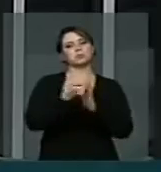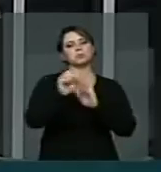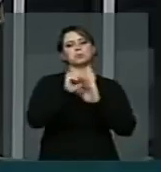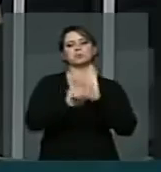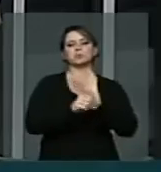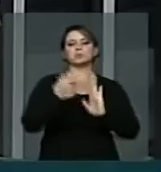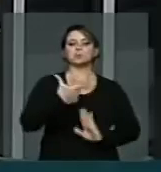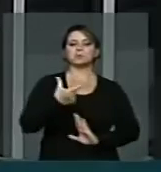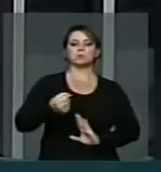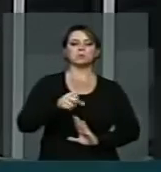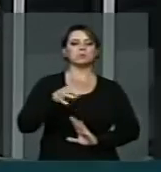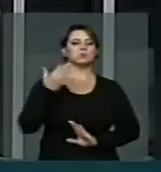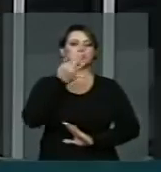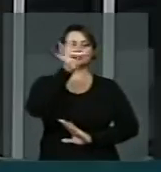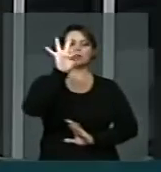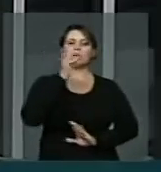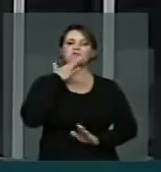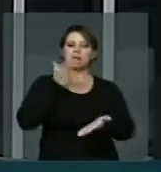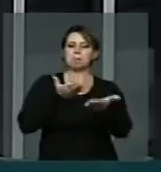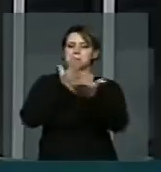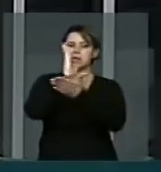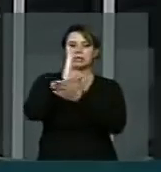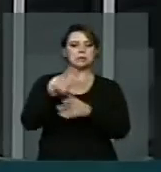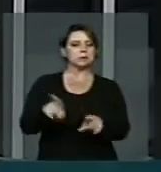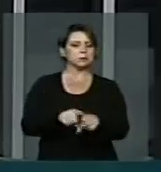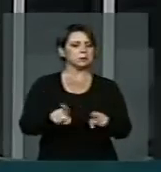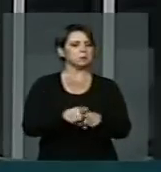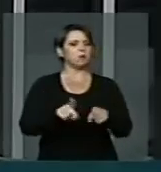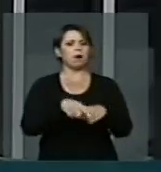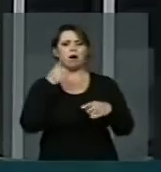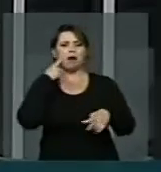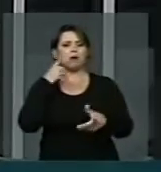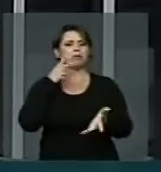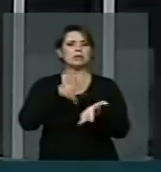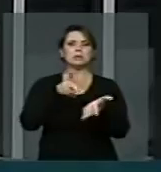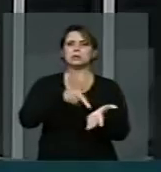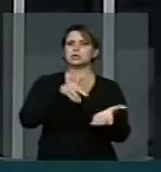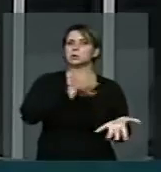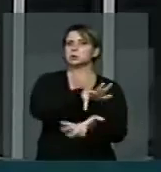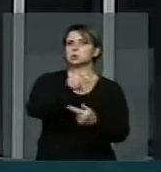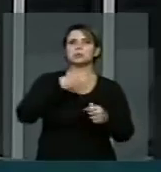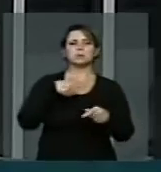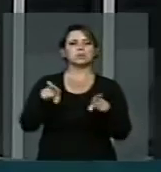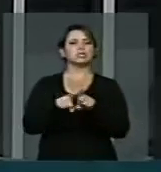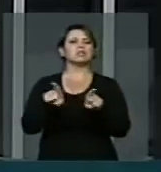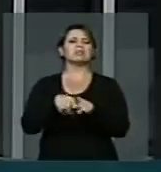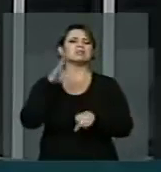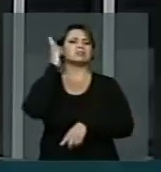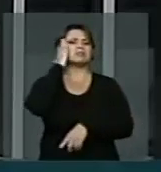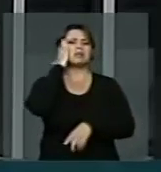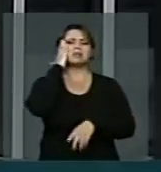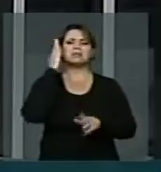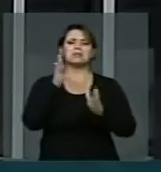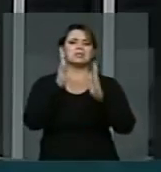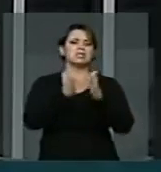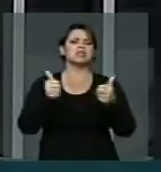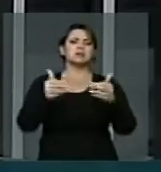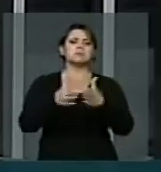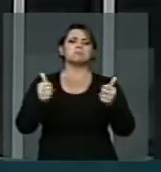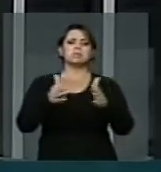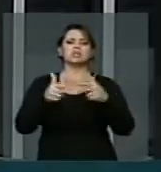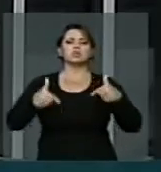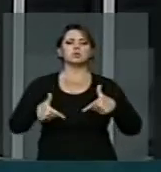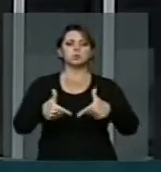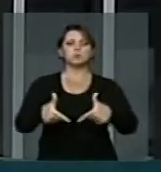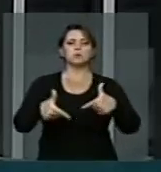o Senado francês aprovou, reconheceu aquilo que as internacionais de trabalhadores já clamavam, como o dia de